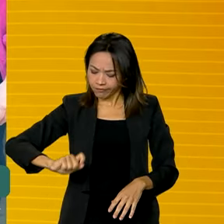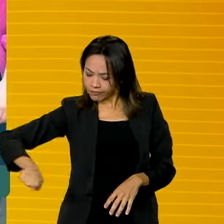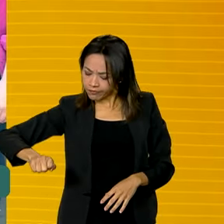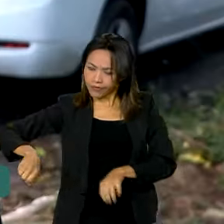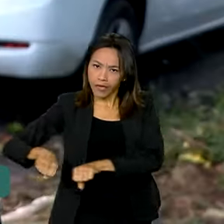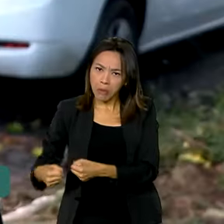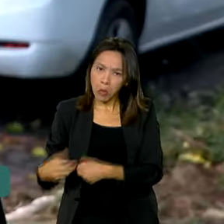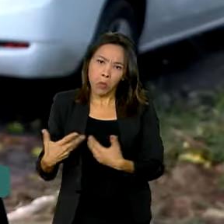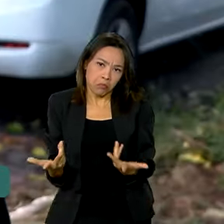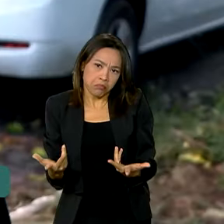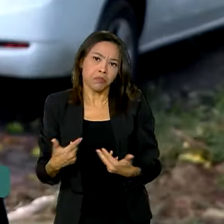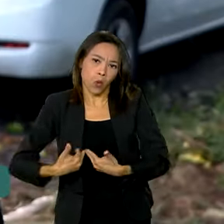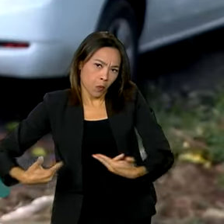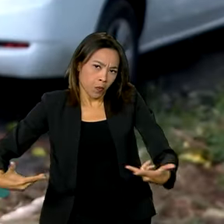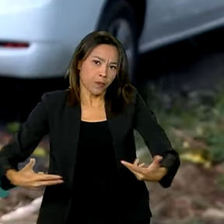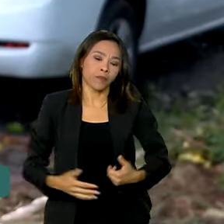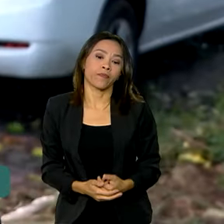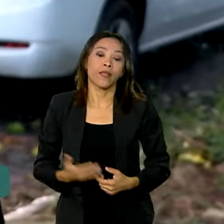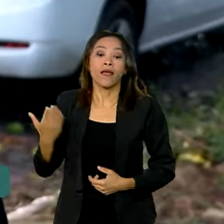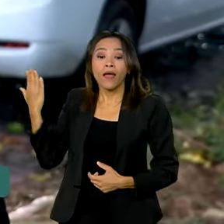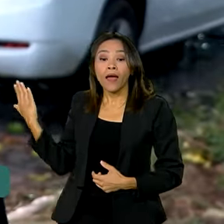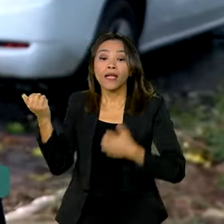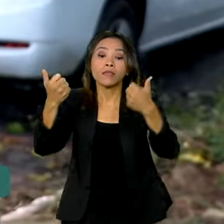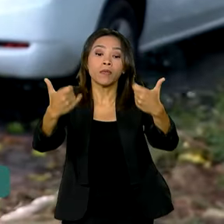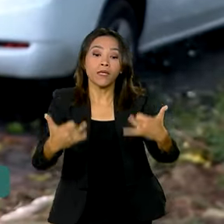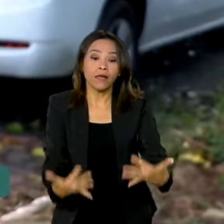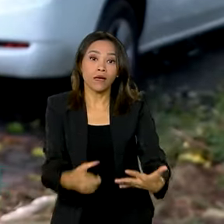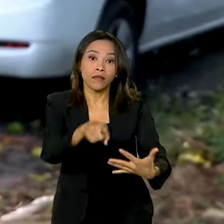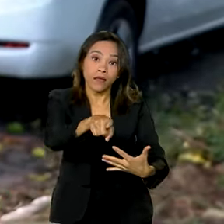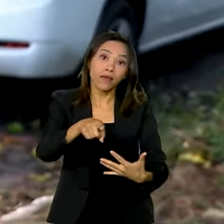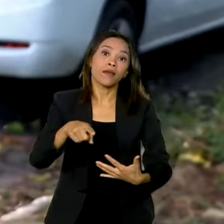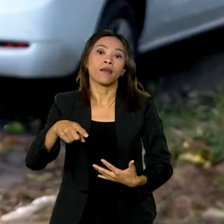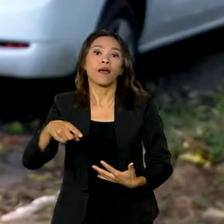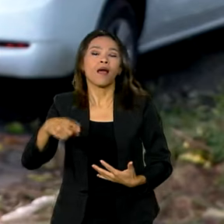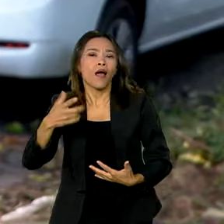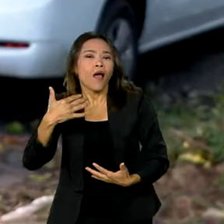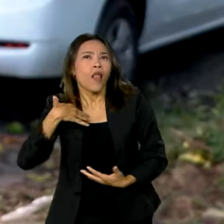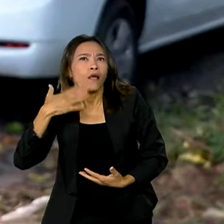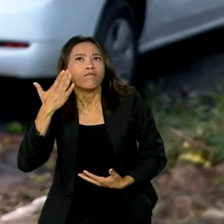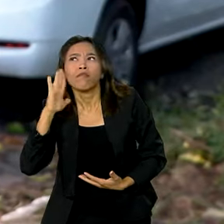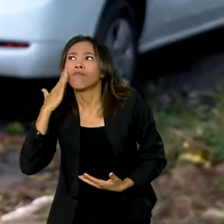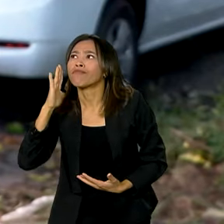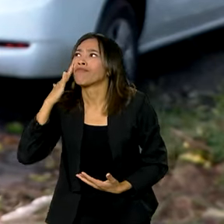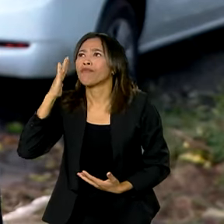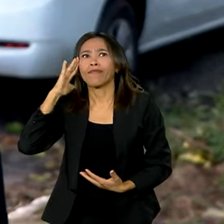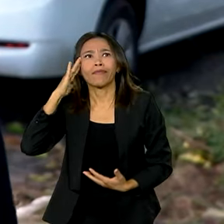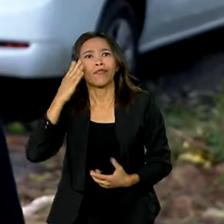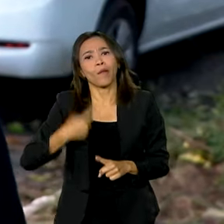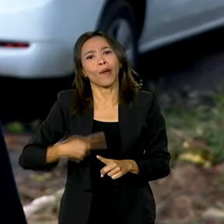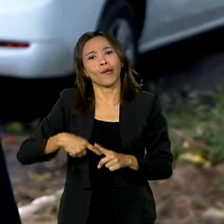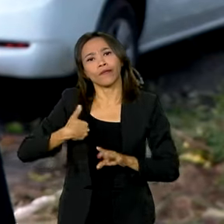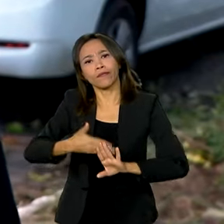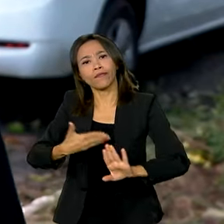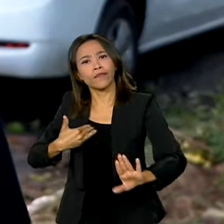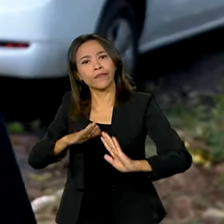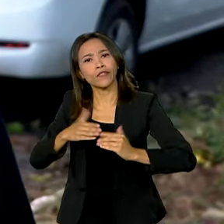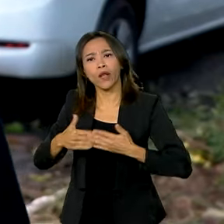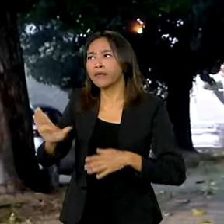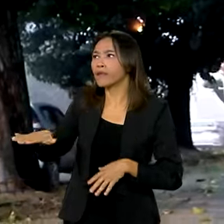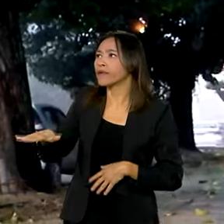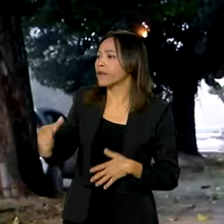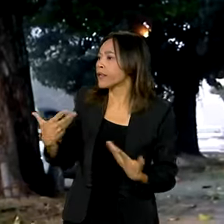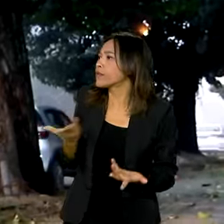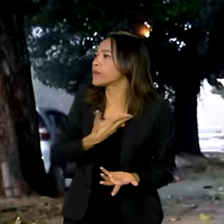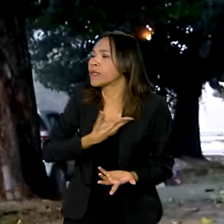mobiliário. A Helena ficou também dentro da sua compreensão, sem entender, porque estava afastada da escola e perguntava muito pelos